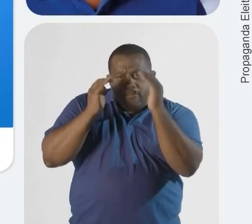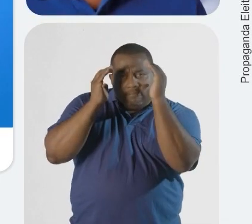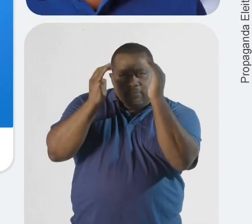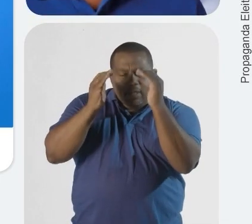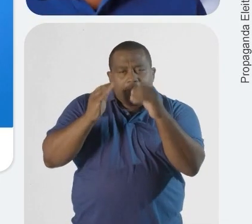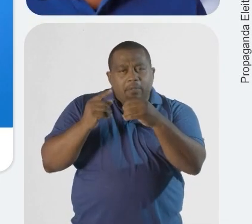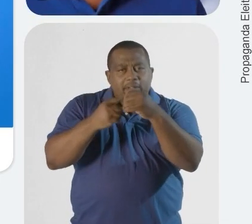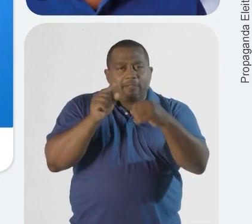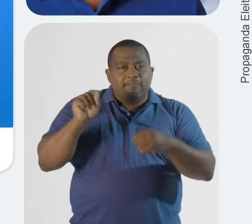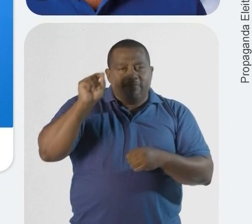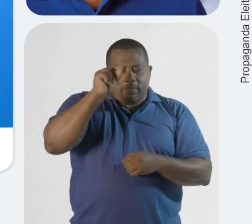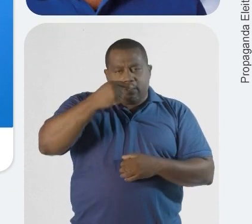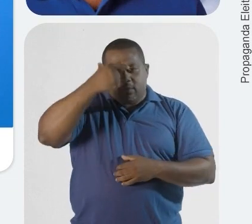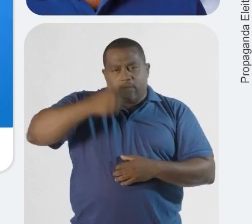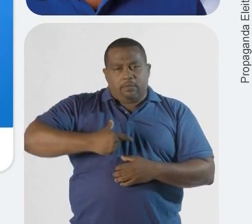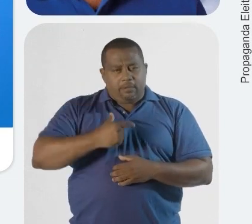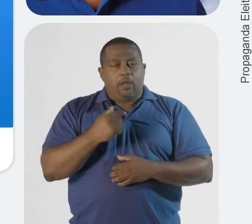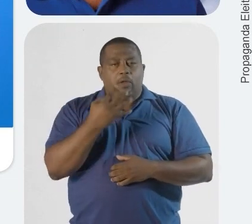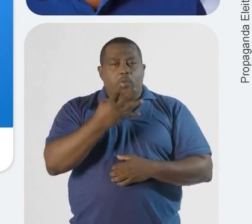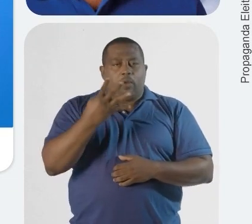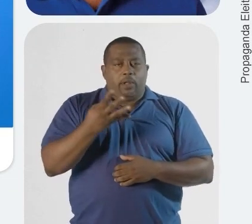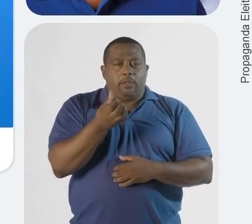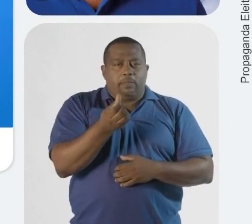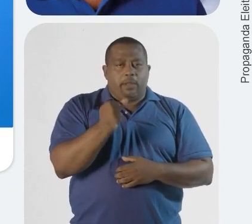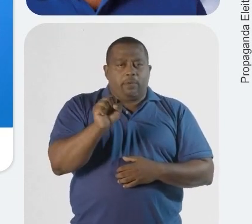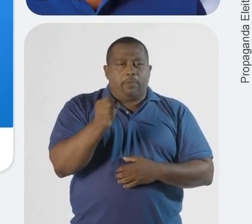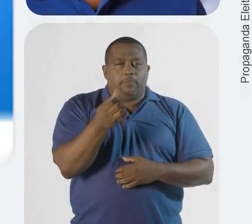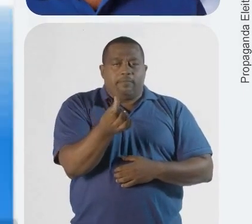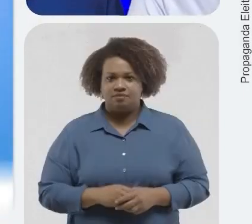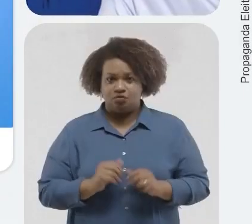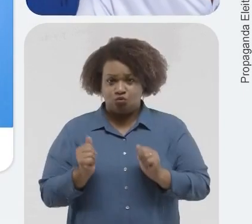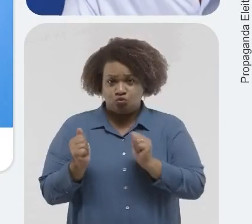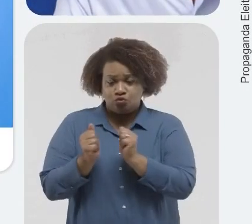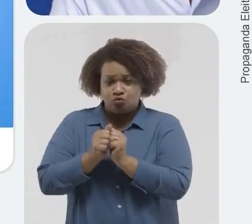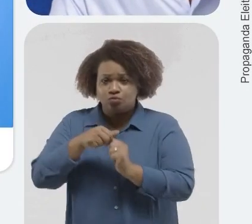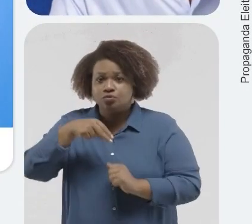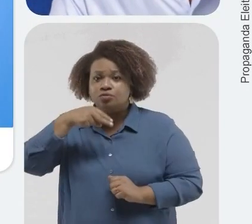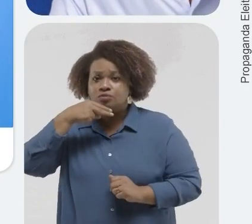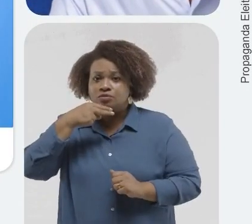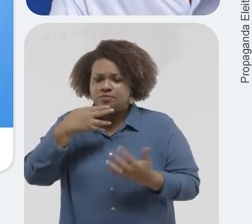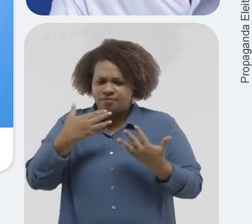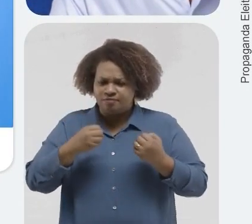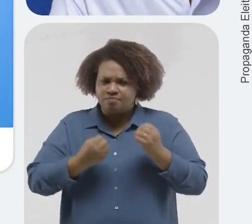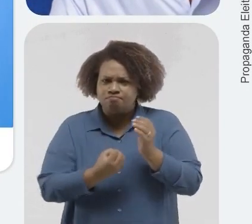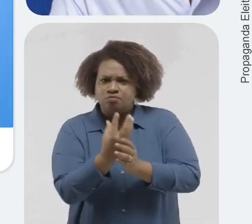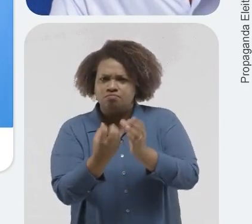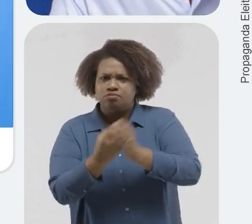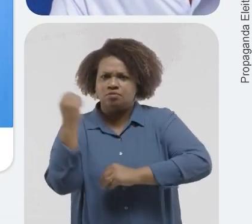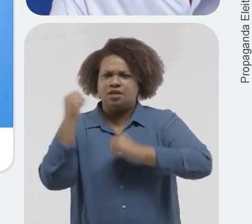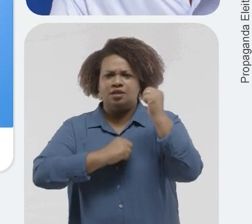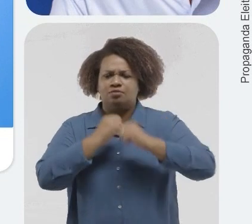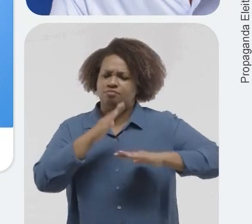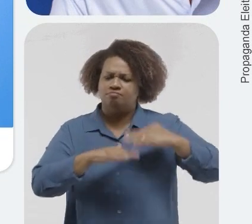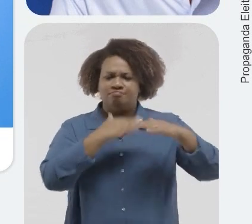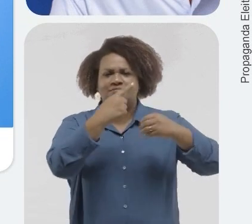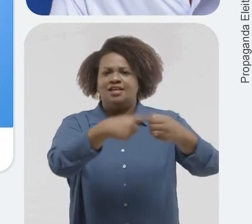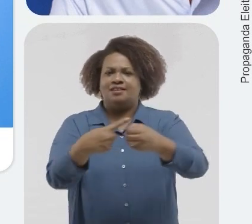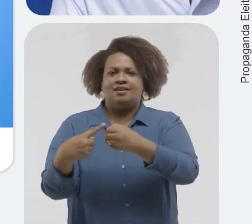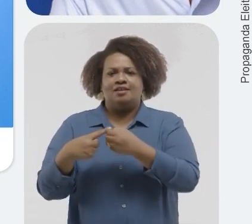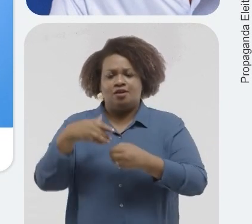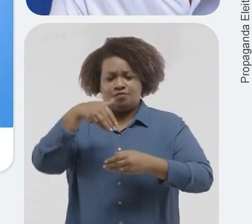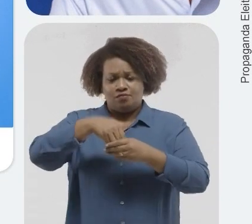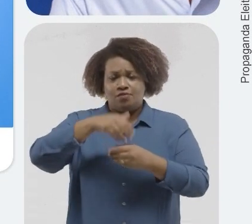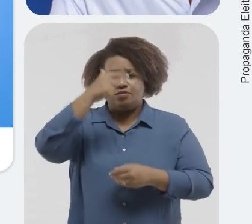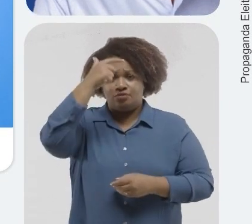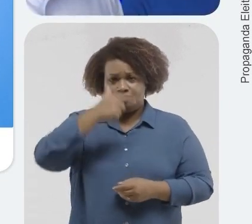sempre os municípios. Sou Cátia Oliveira, 4, 4, 6, 8, 6. Junto com a Seminete, vamos levar indústrias e desenvolvimento para o interior.